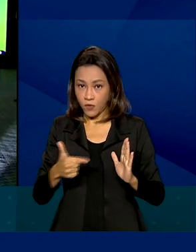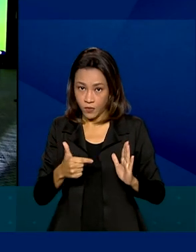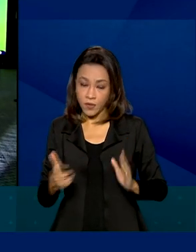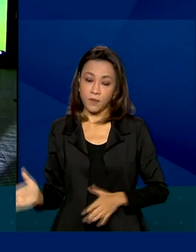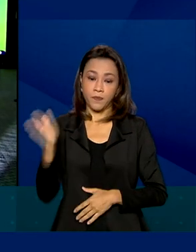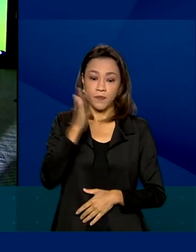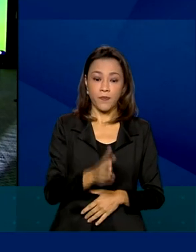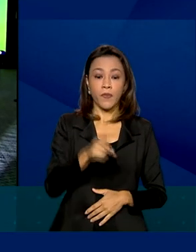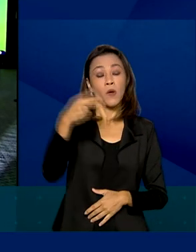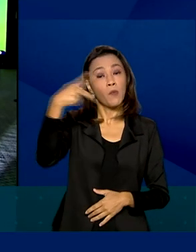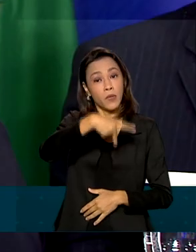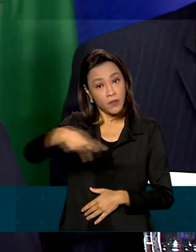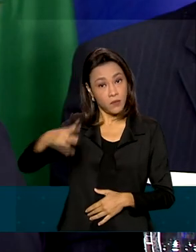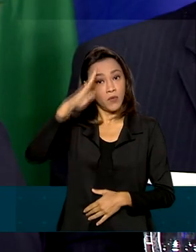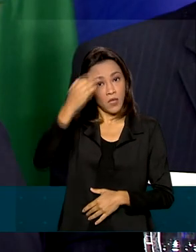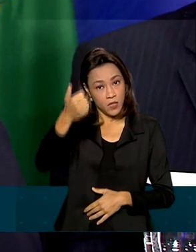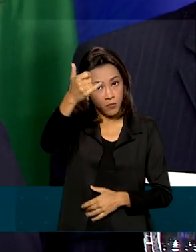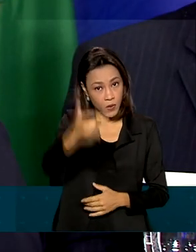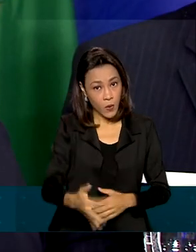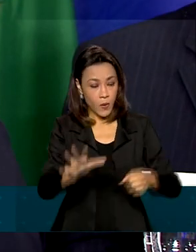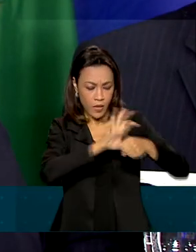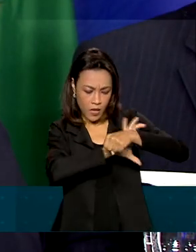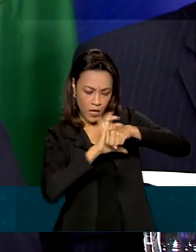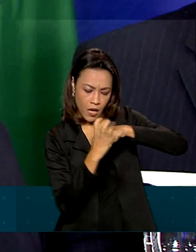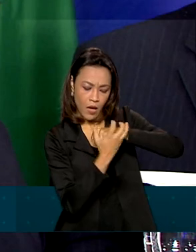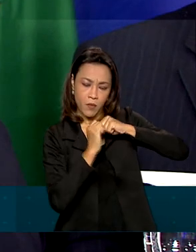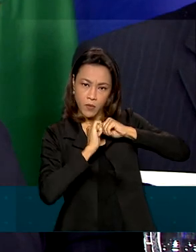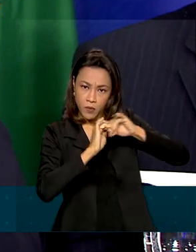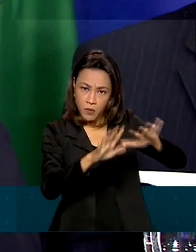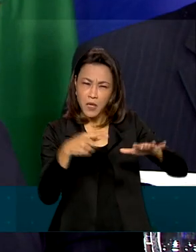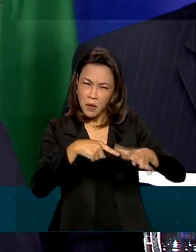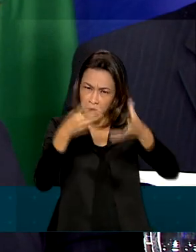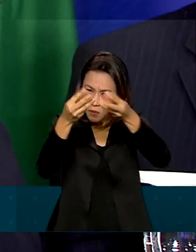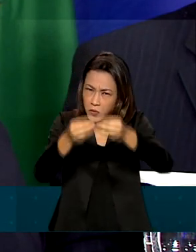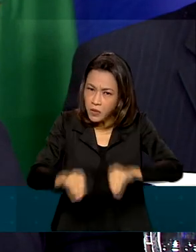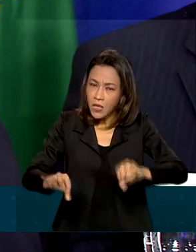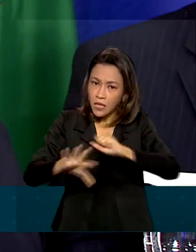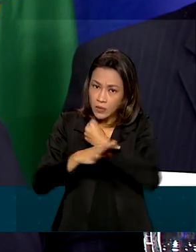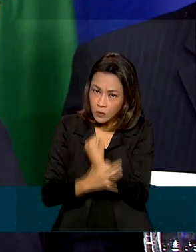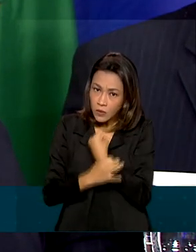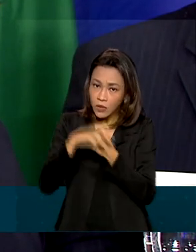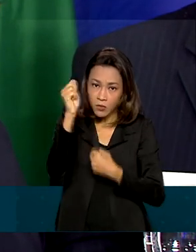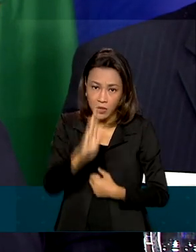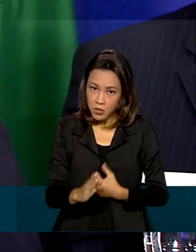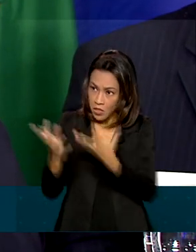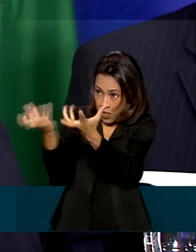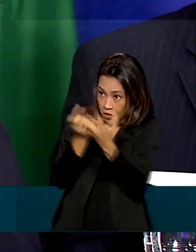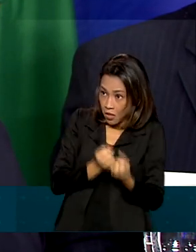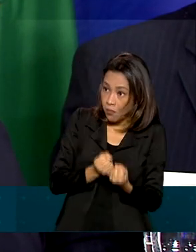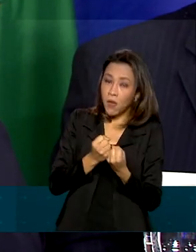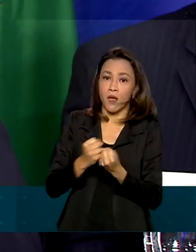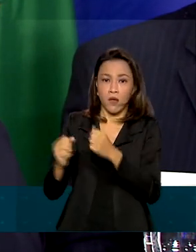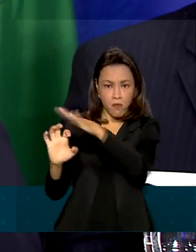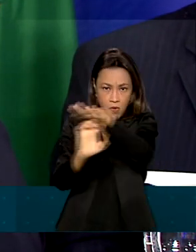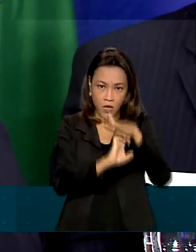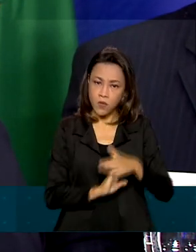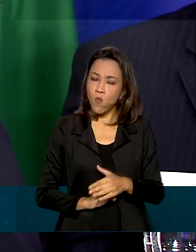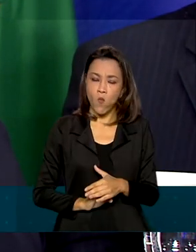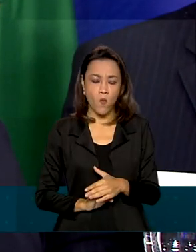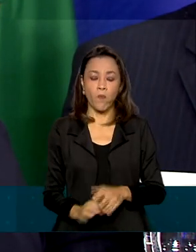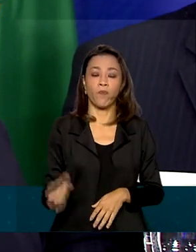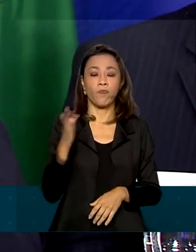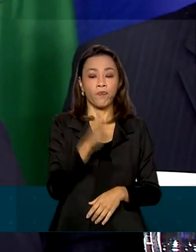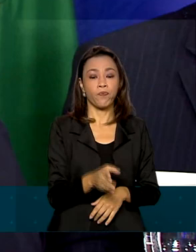pandemia da Covid-19 não compromete a segurança do país em receber investimentos. A atual crise sanitária